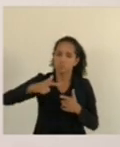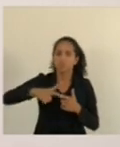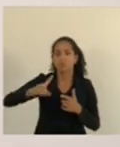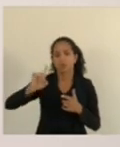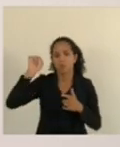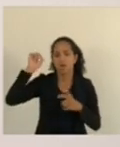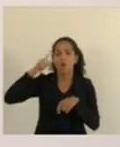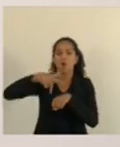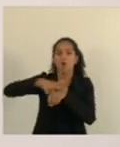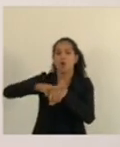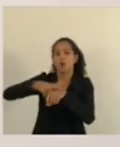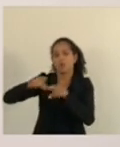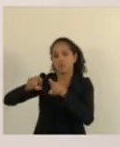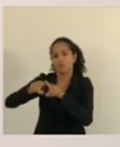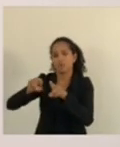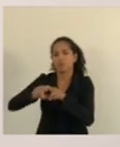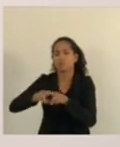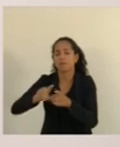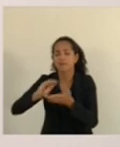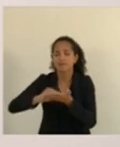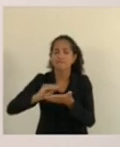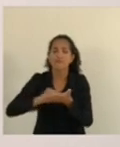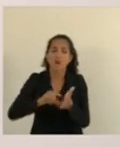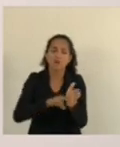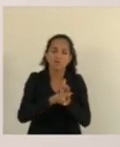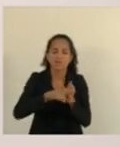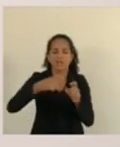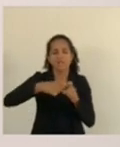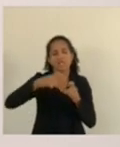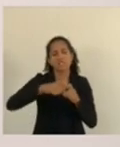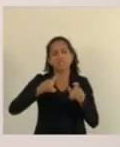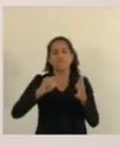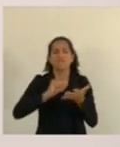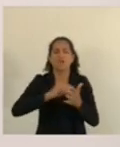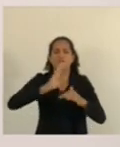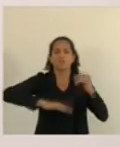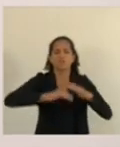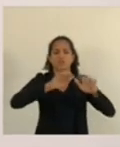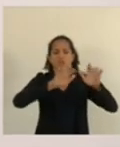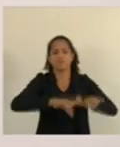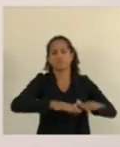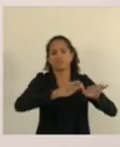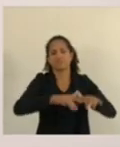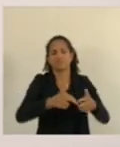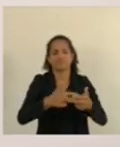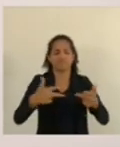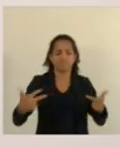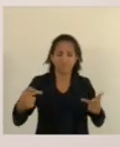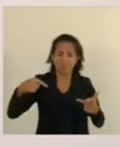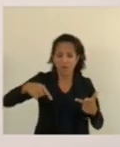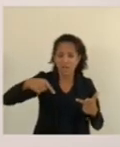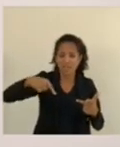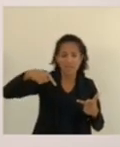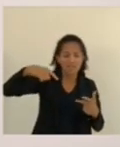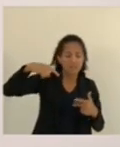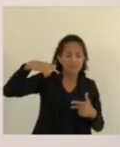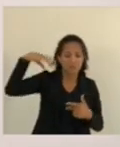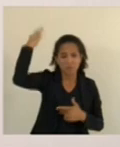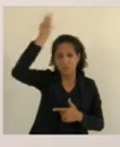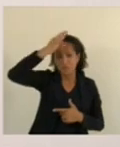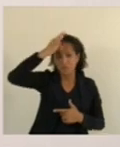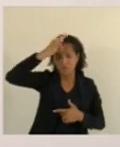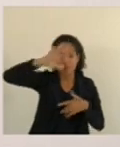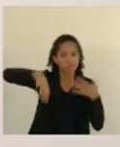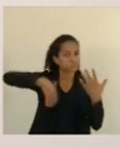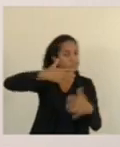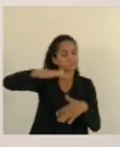em Guarapari mas há falta de legistas de escrivão enfim há um caos na segurança pública aqui no Estado e falando aqui da